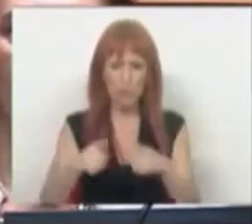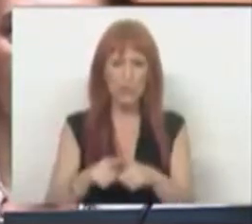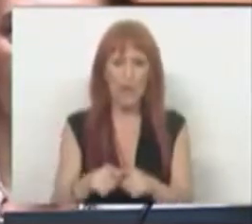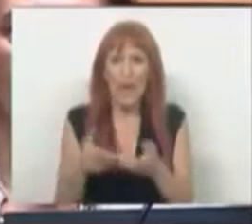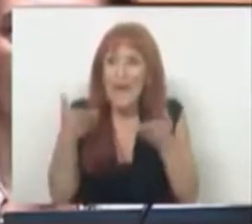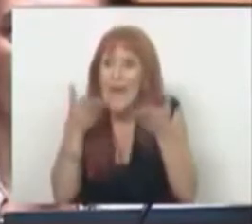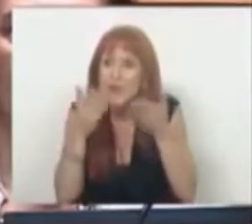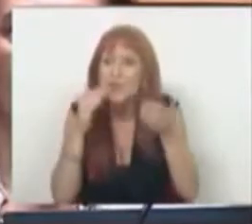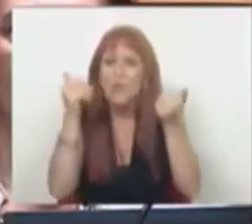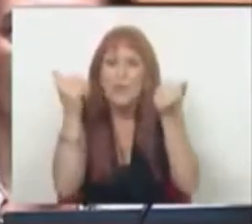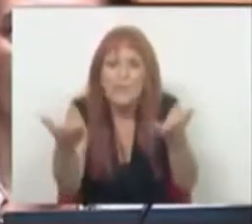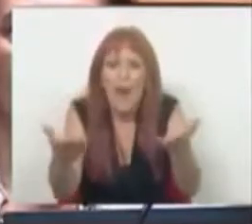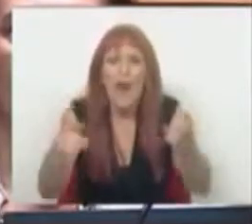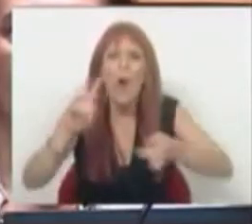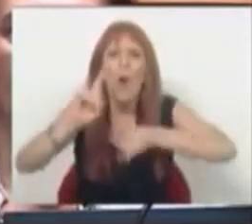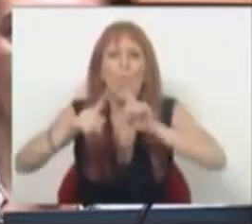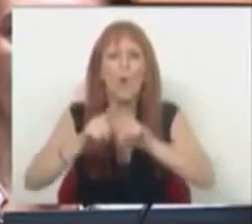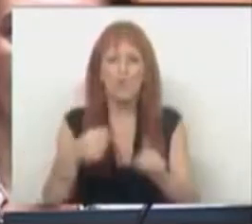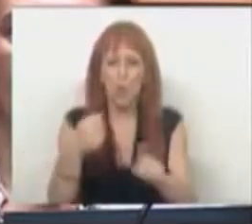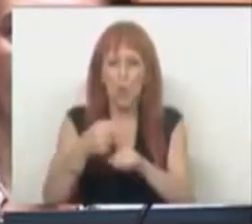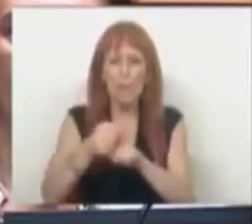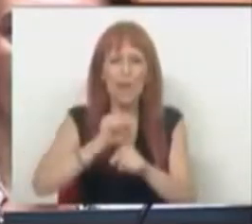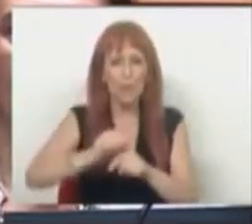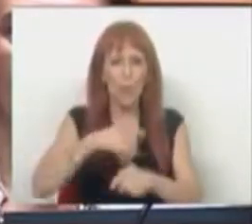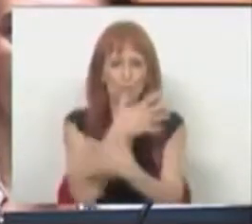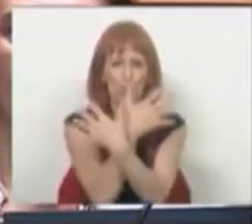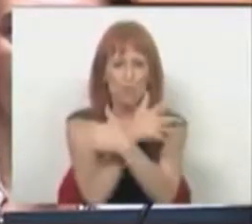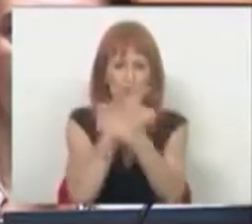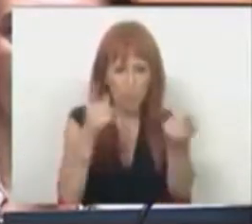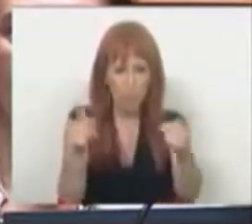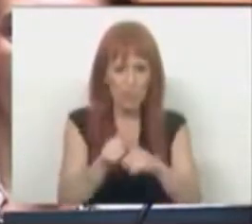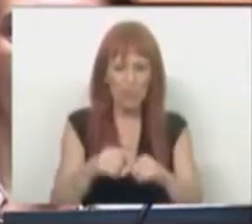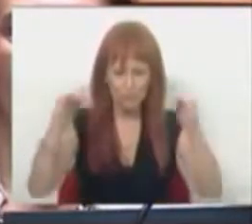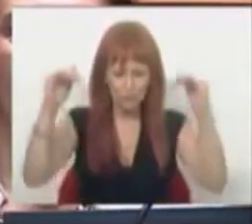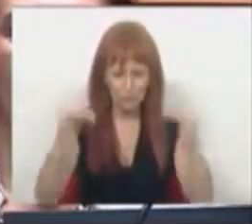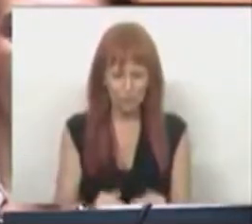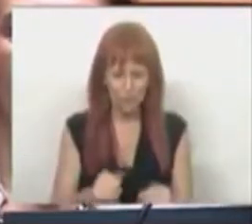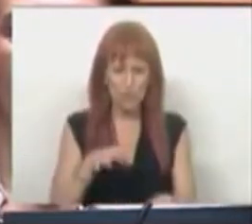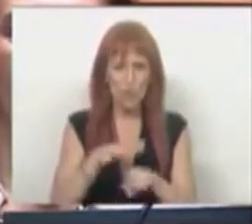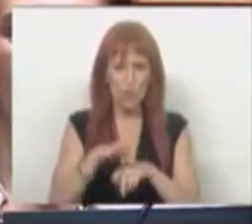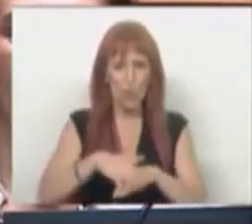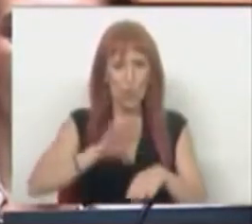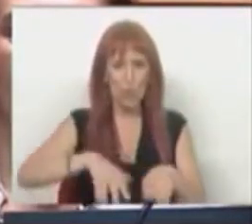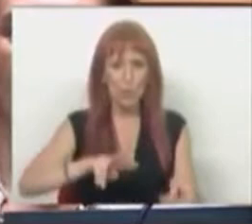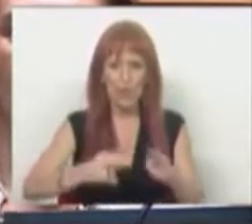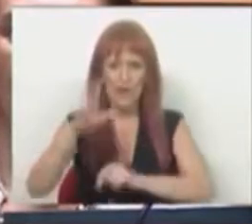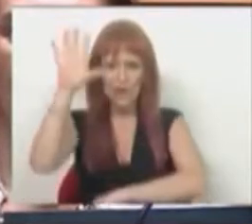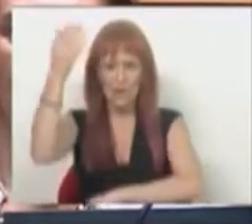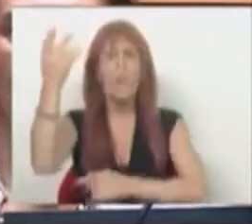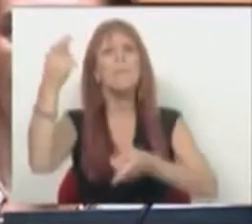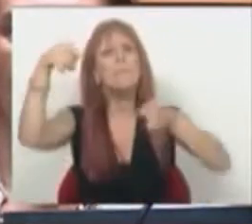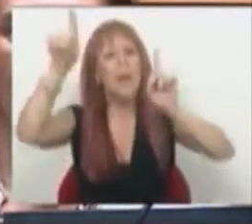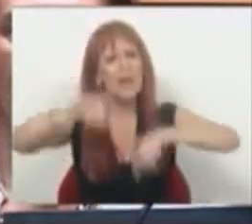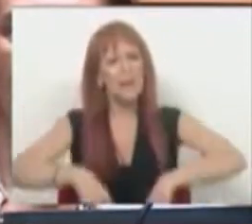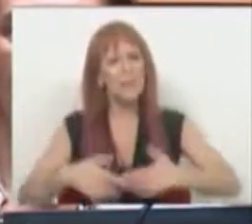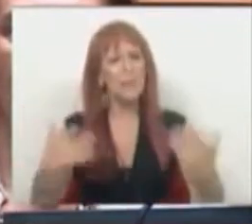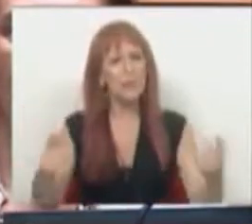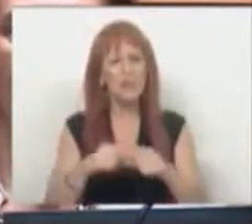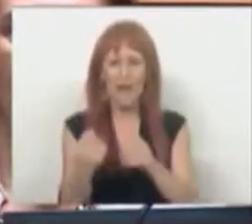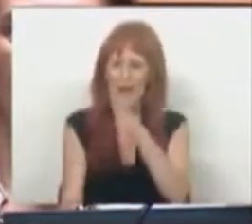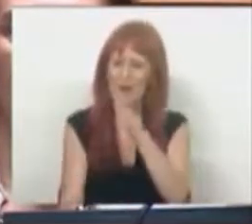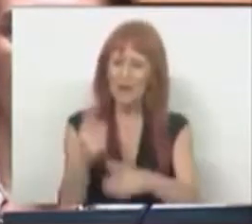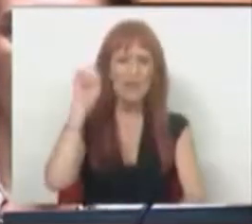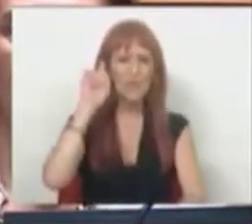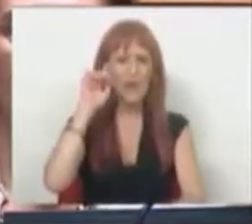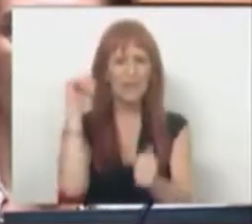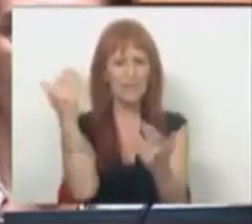ajuda daquilo que é o combate aos incêndios, à mitigação dos efeitos das alterações climáticas, mas também à criação de